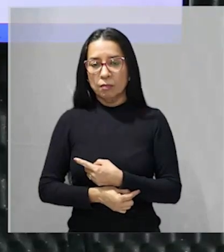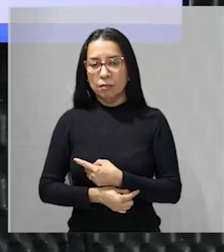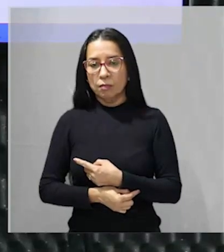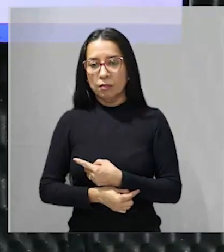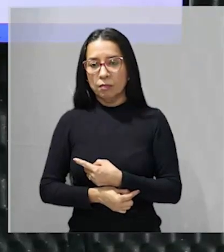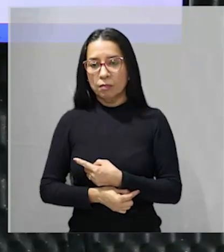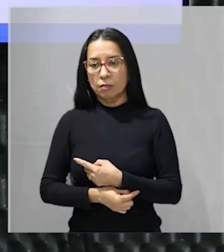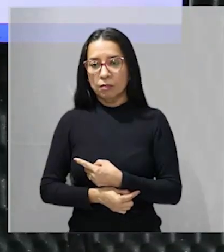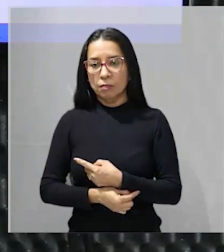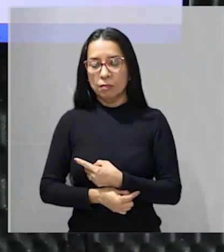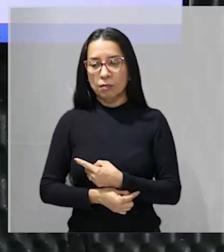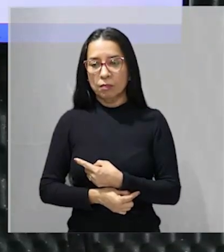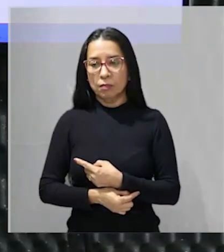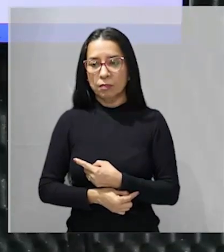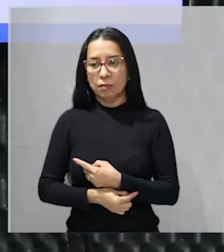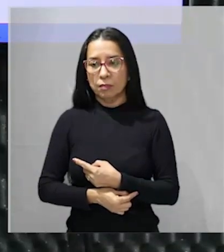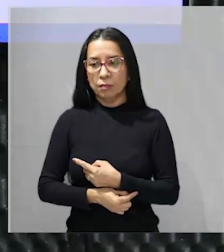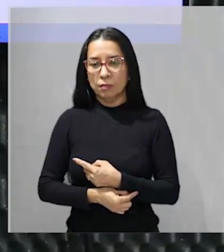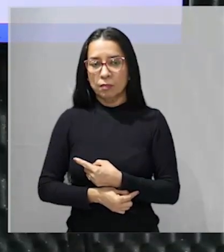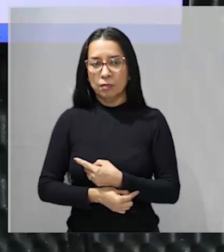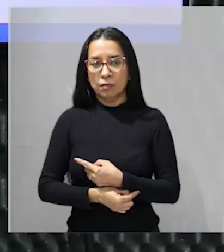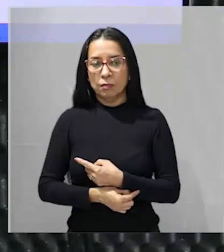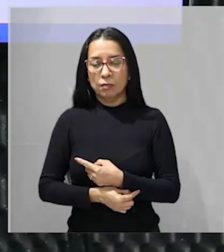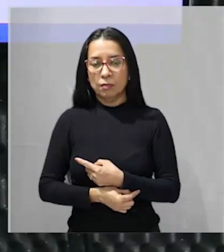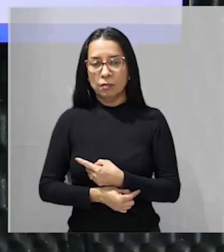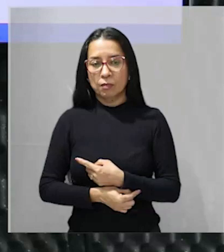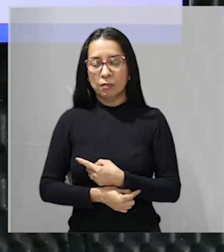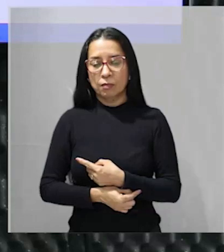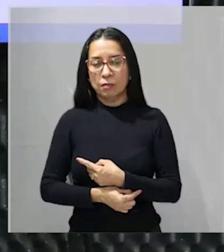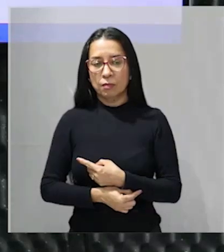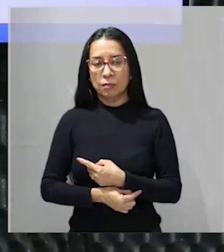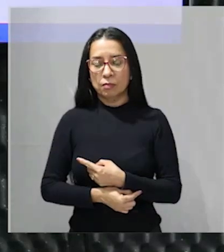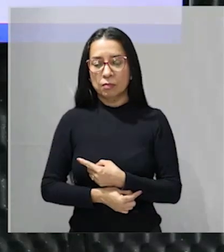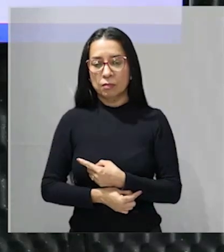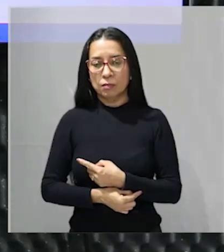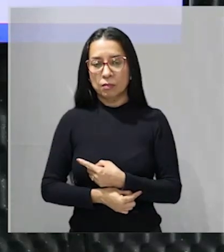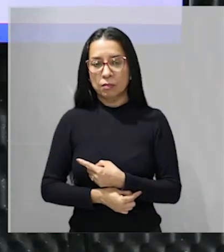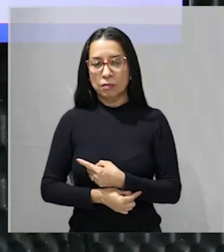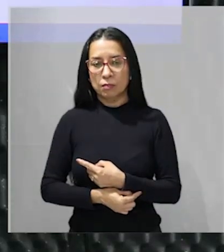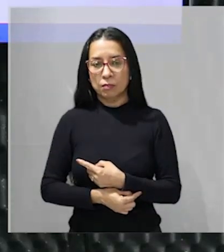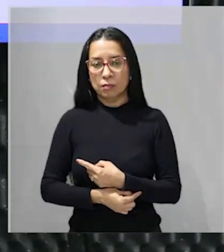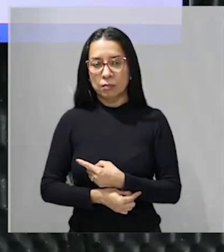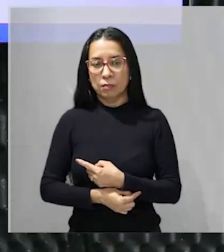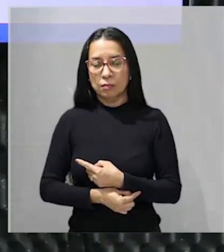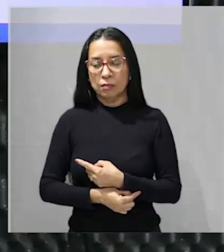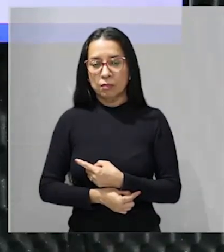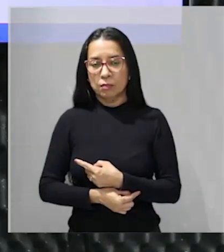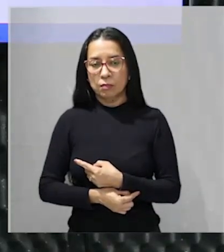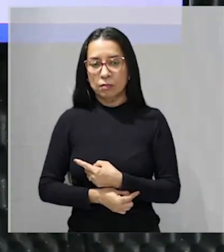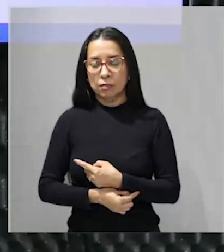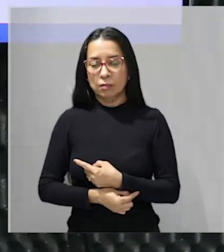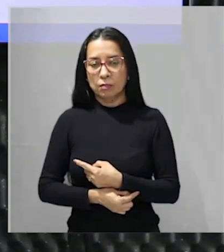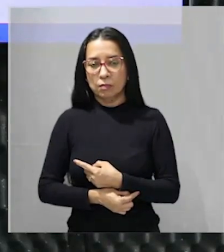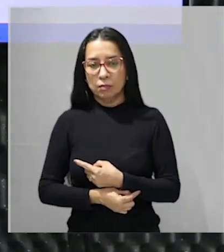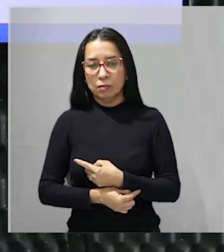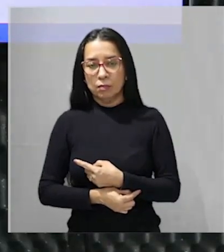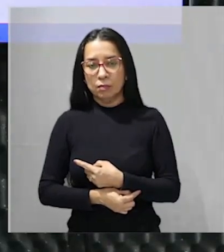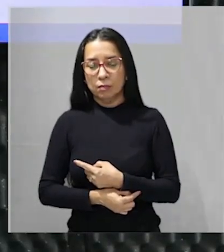65 teve lugar uma guerra civil entre a União Norte e a confederação sul que acabamos de falar